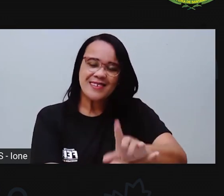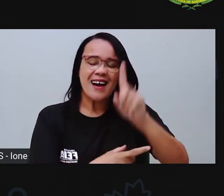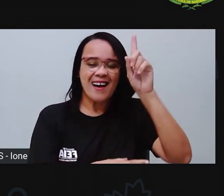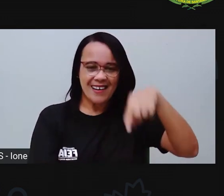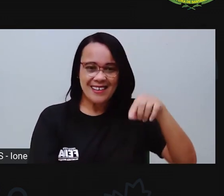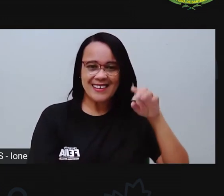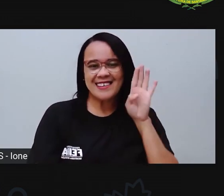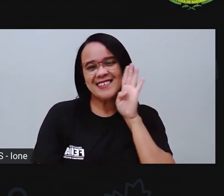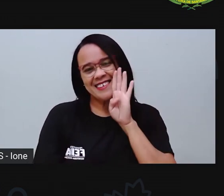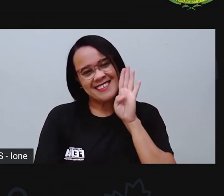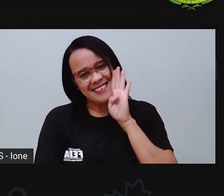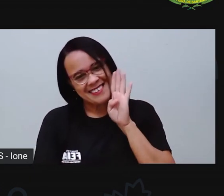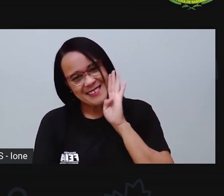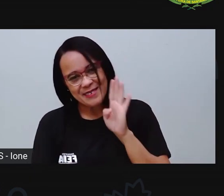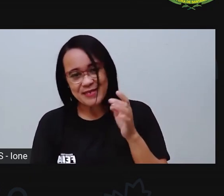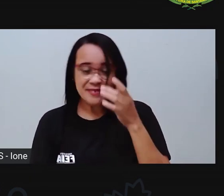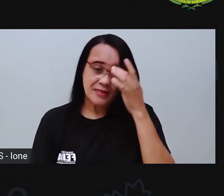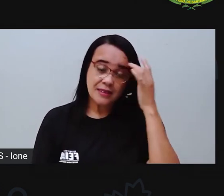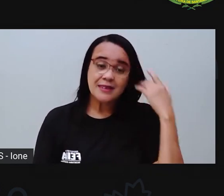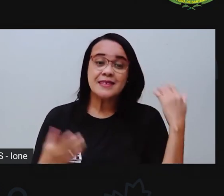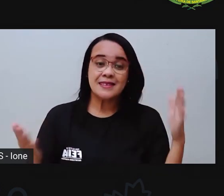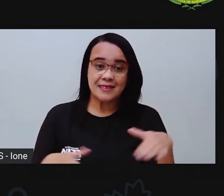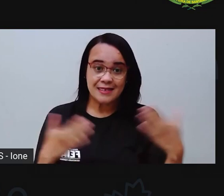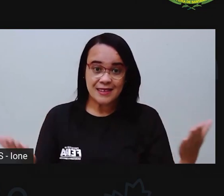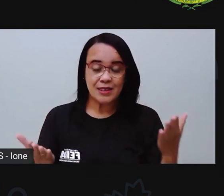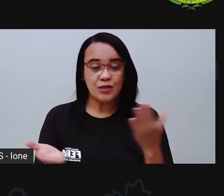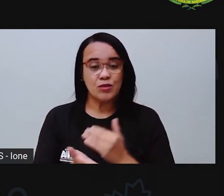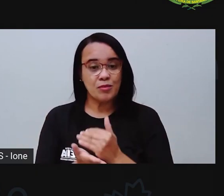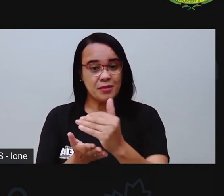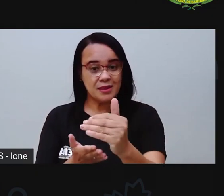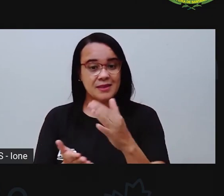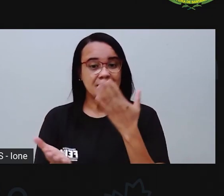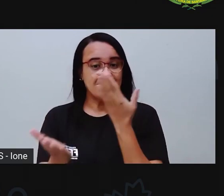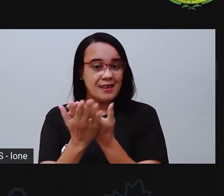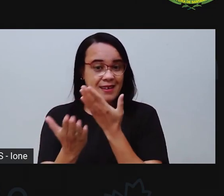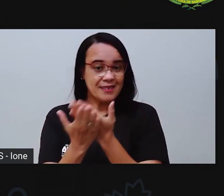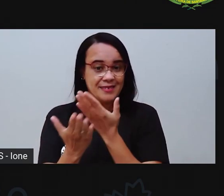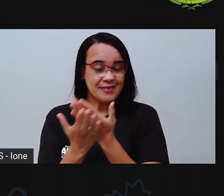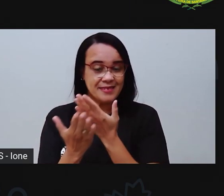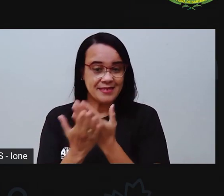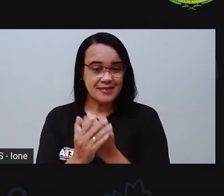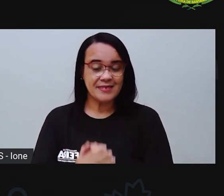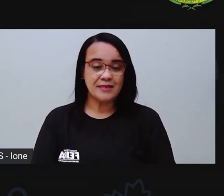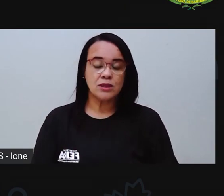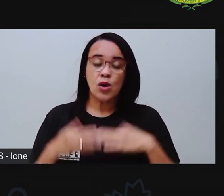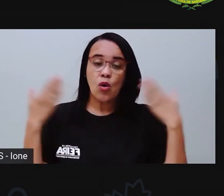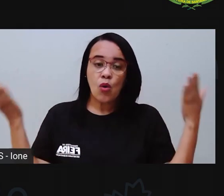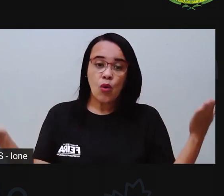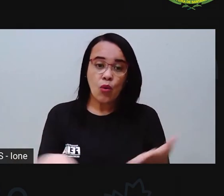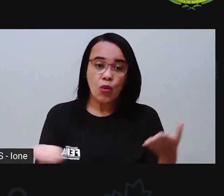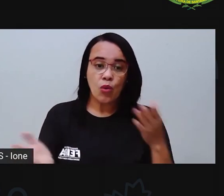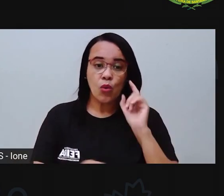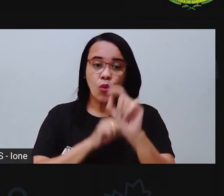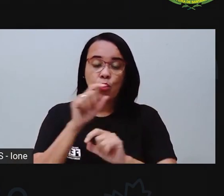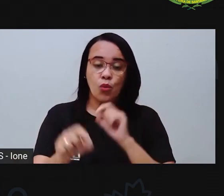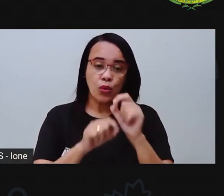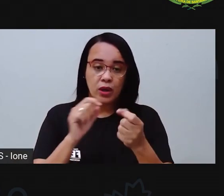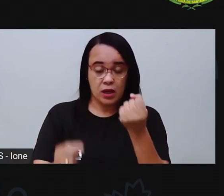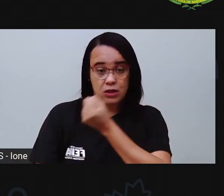isso, tá certo? Então, vamos lá pra nossa aula. A nossa aula de hoje, ó, é a aula de número